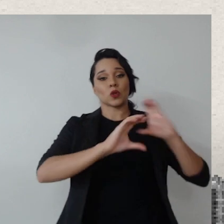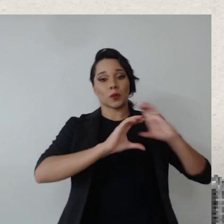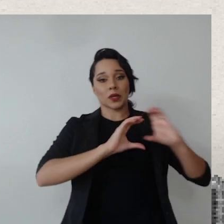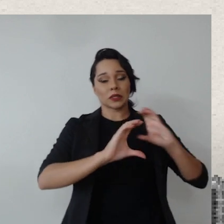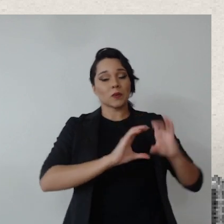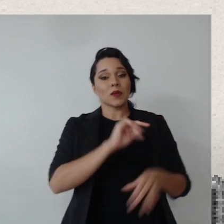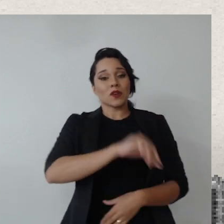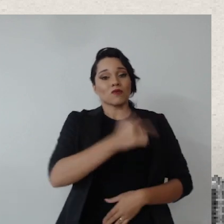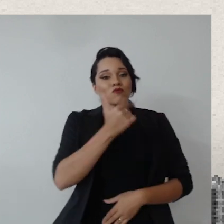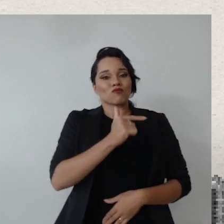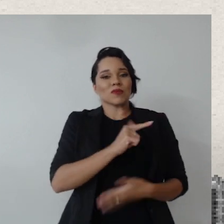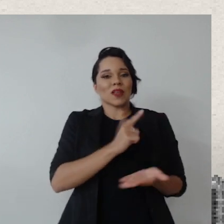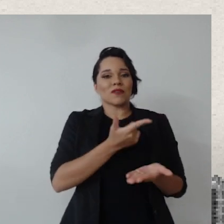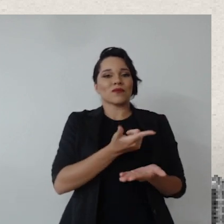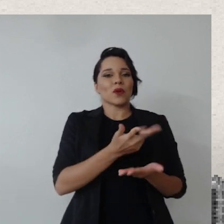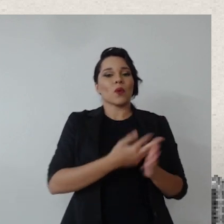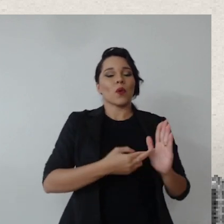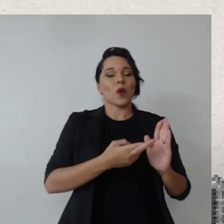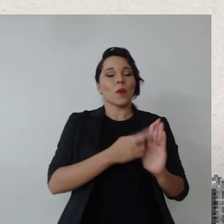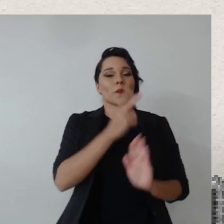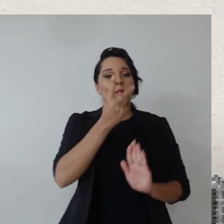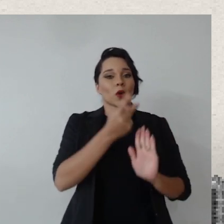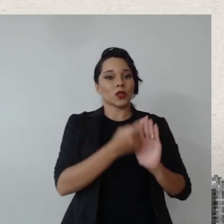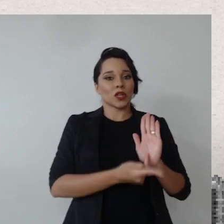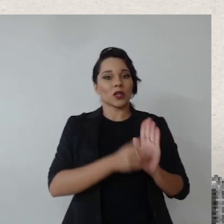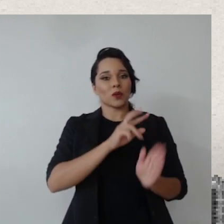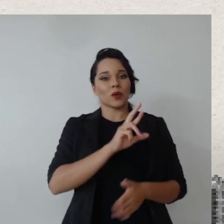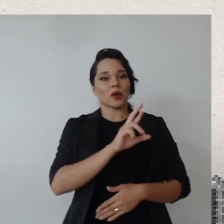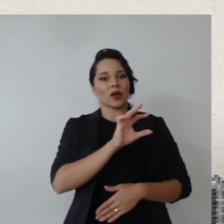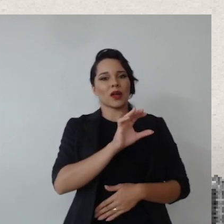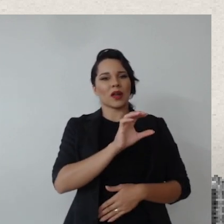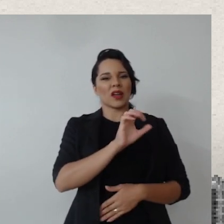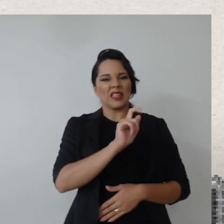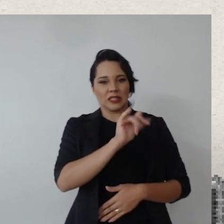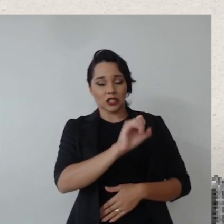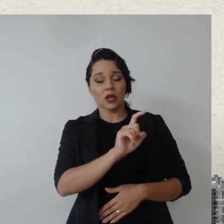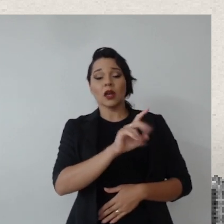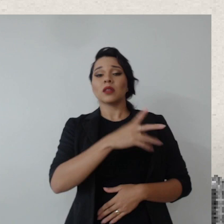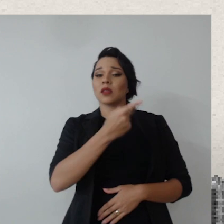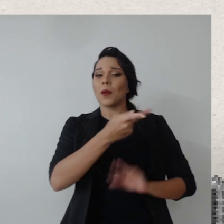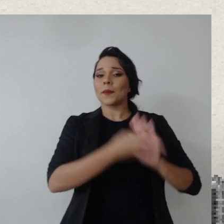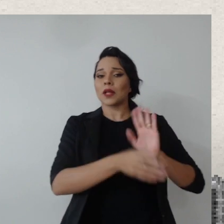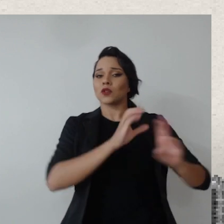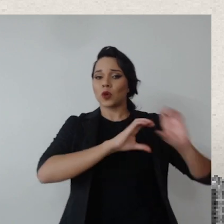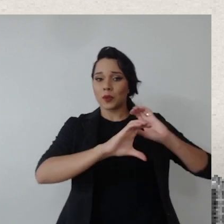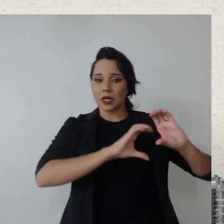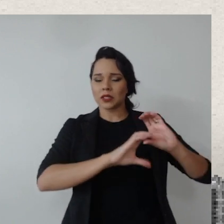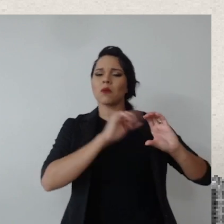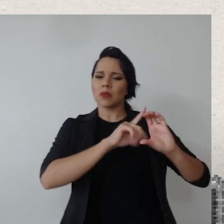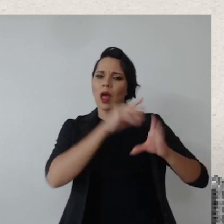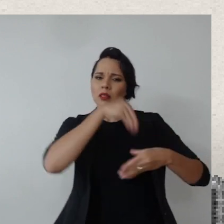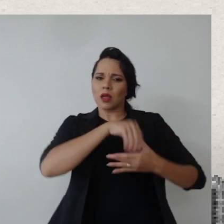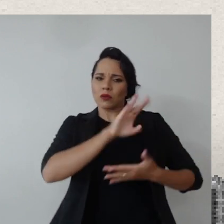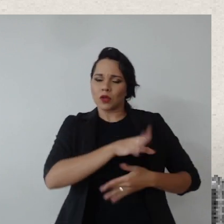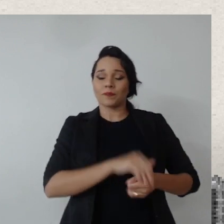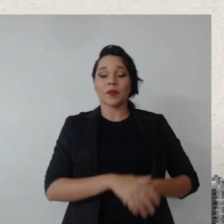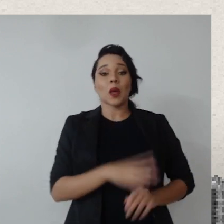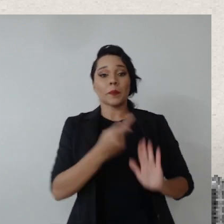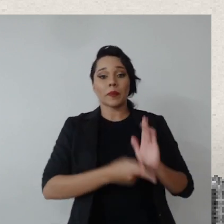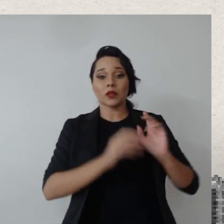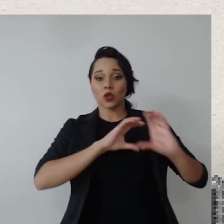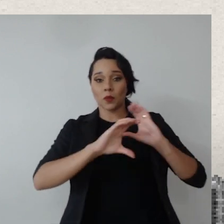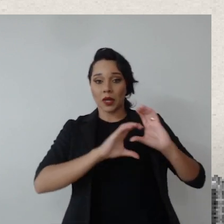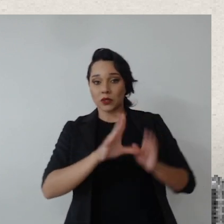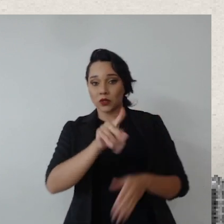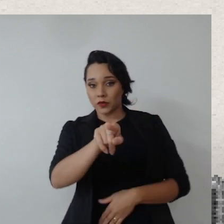que a gente não teve para o projeto ESG um plano de comunicação, o ideal seria ter um plano de comunicação, está no nosso plano de ação, então o